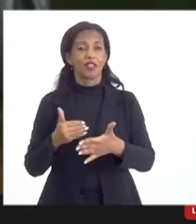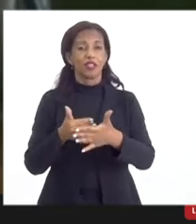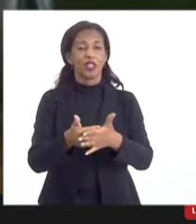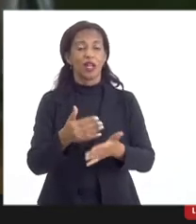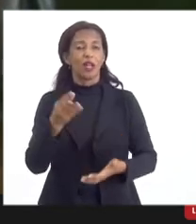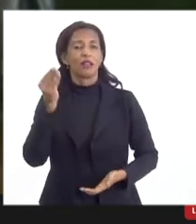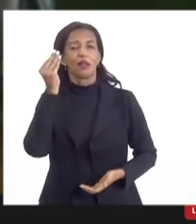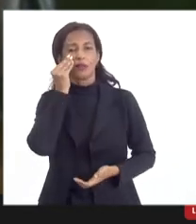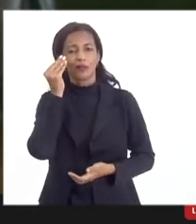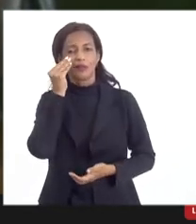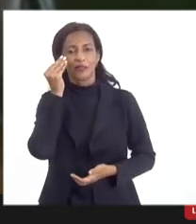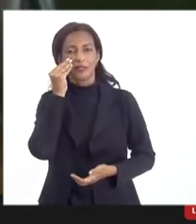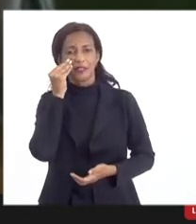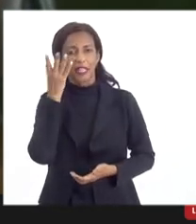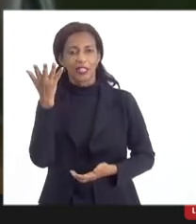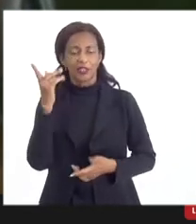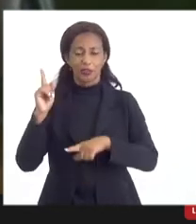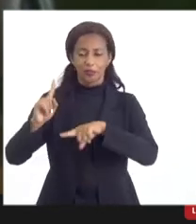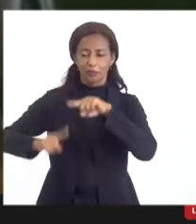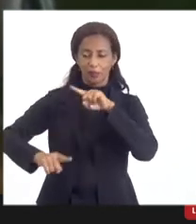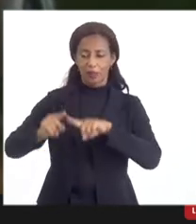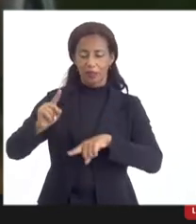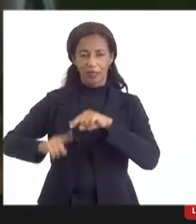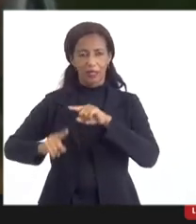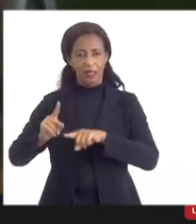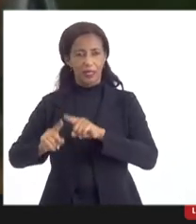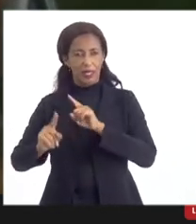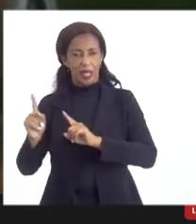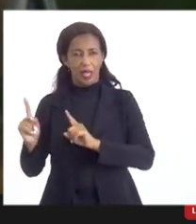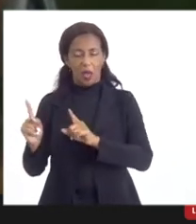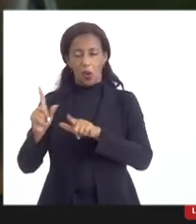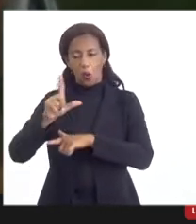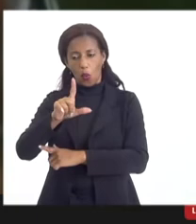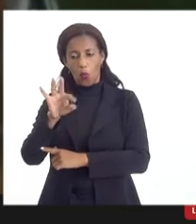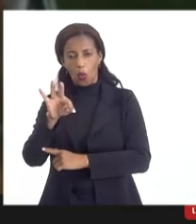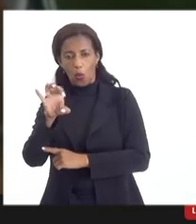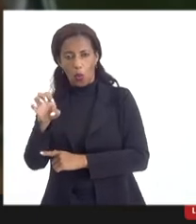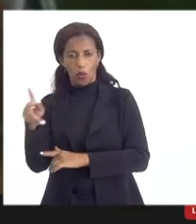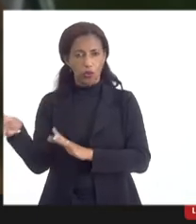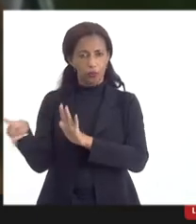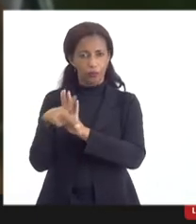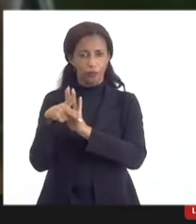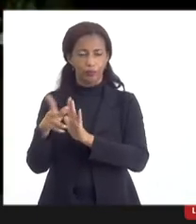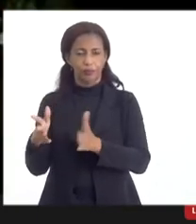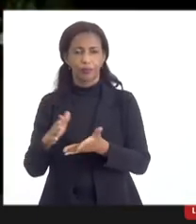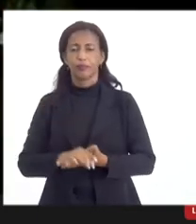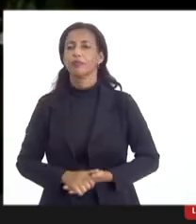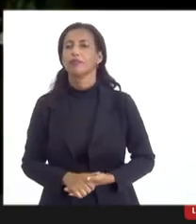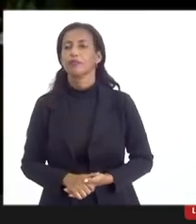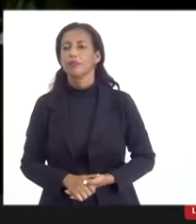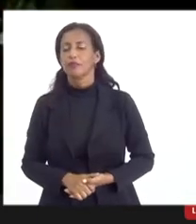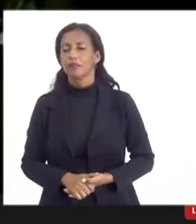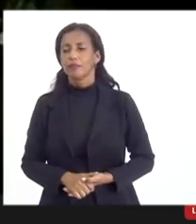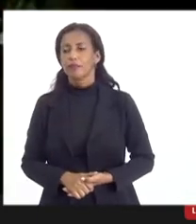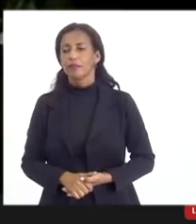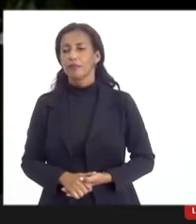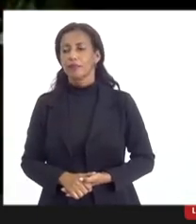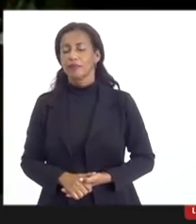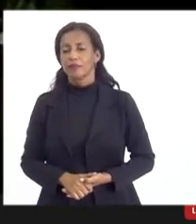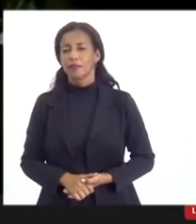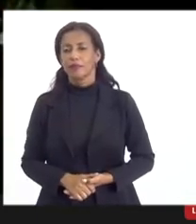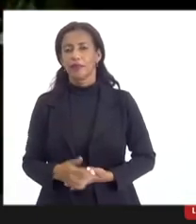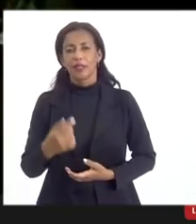teste de um equipamento protótipo ou um lote pioneiro. É, Magda, tem um ponto também